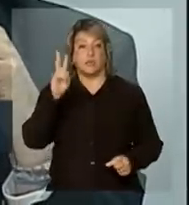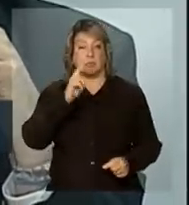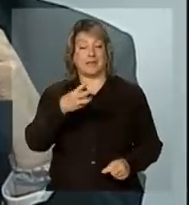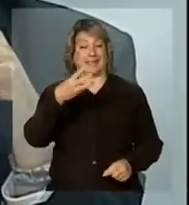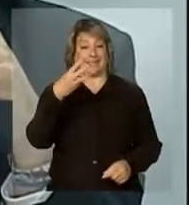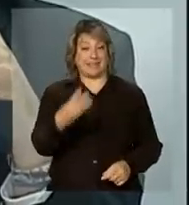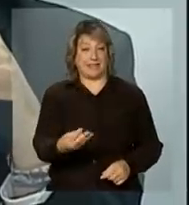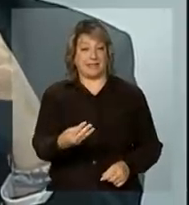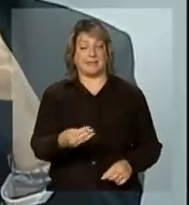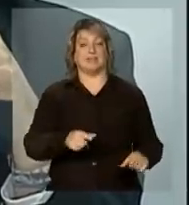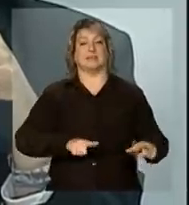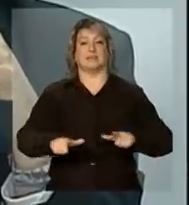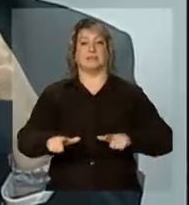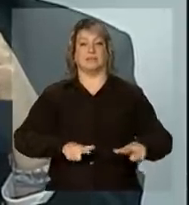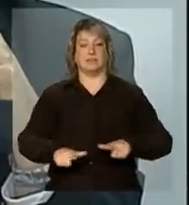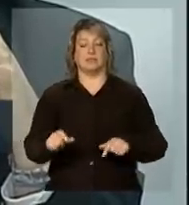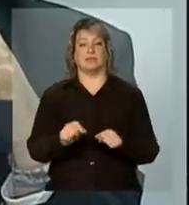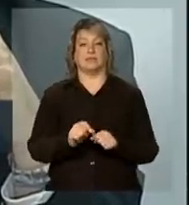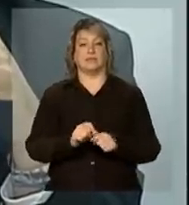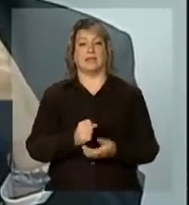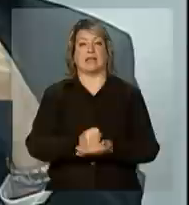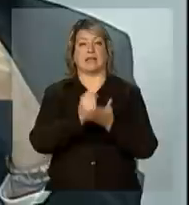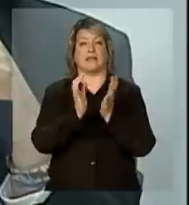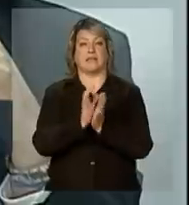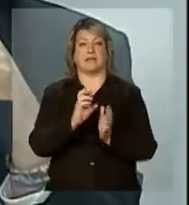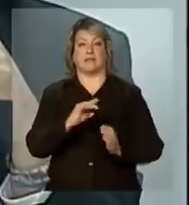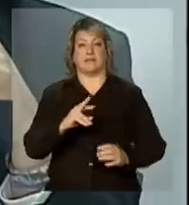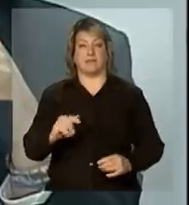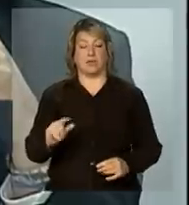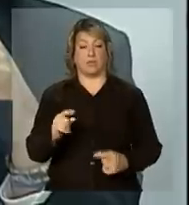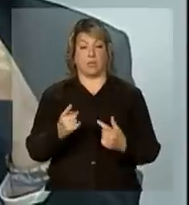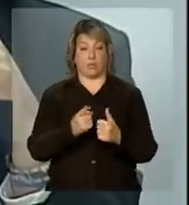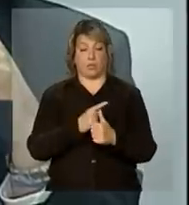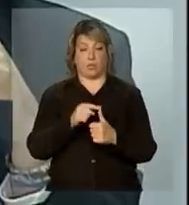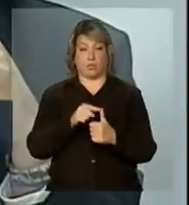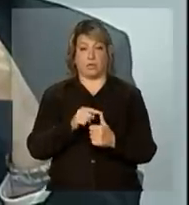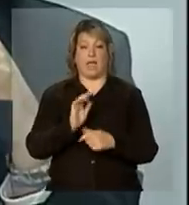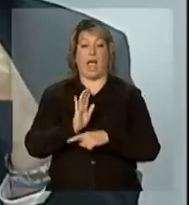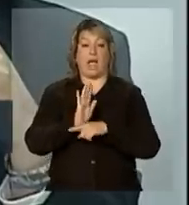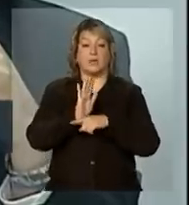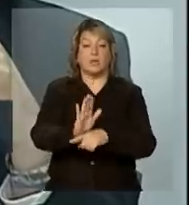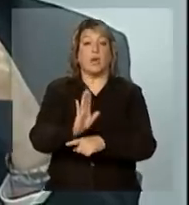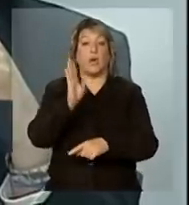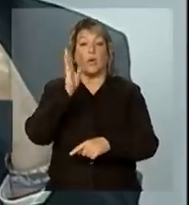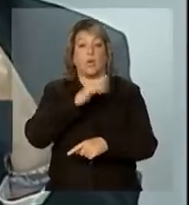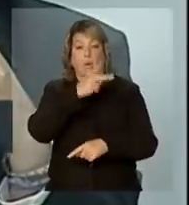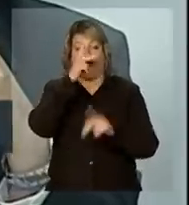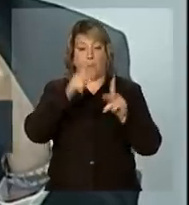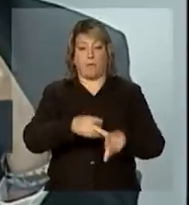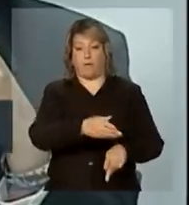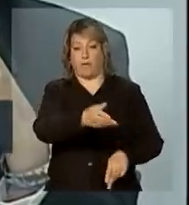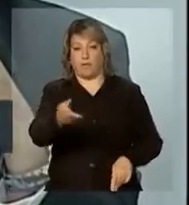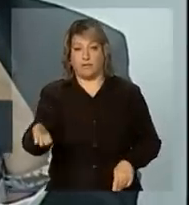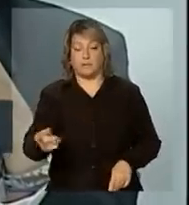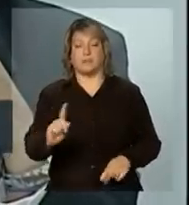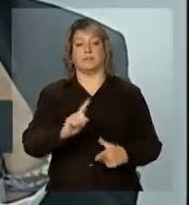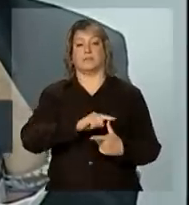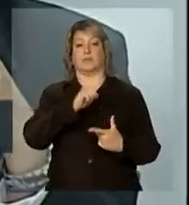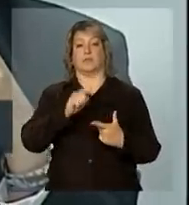ações que se trabalham na defesa civil. Uma é assistência e socorro à população, a outra é